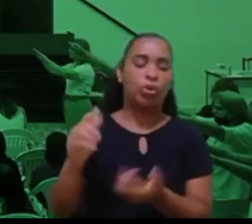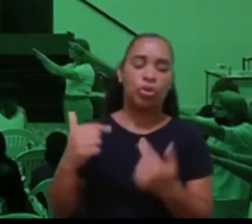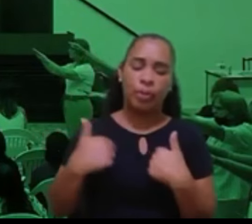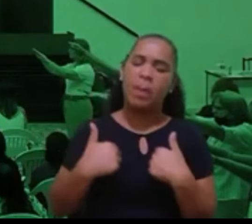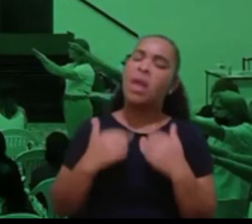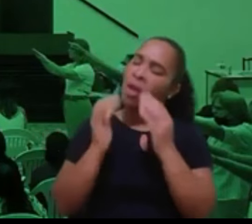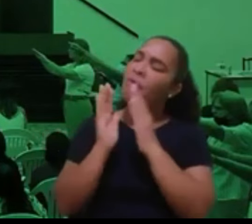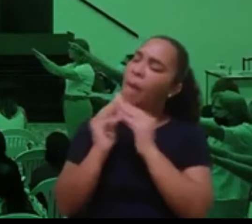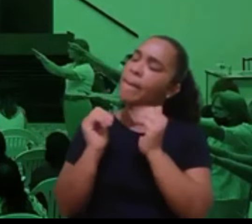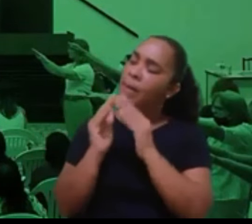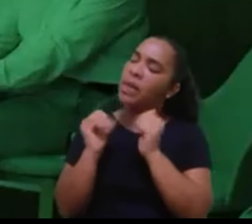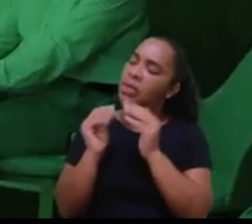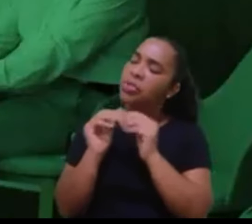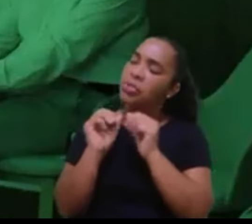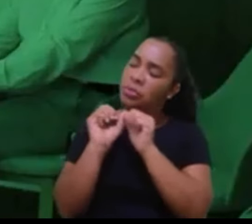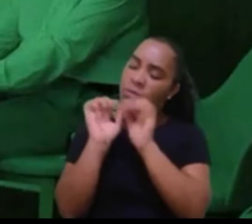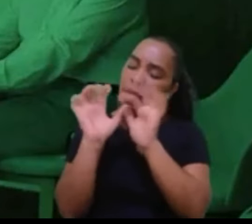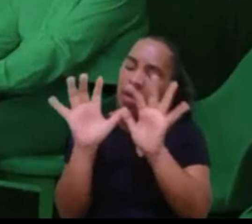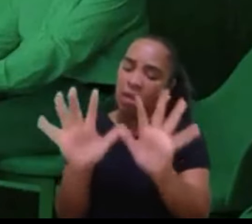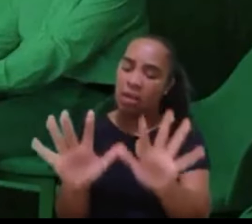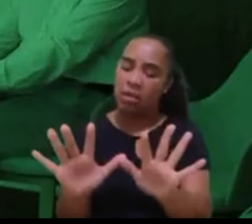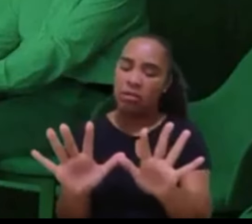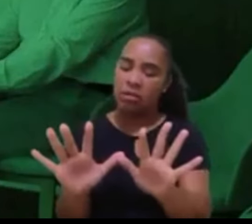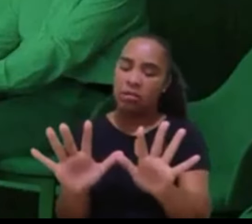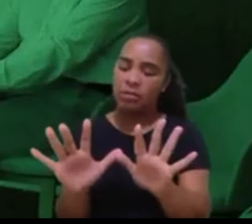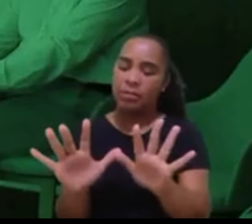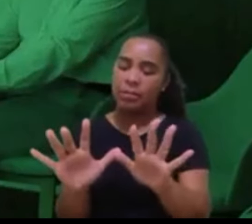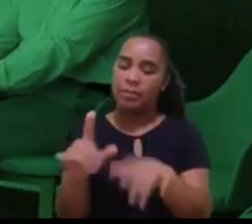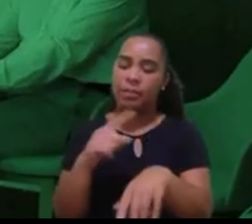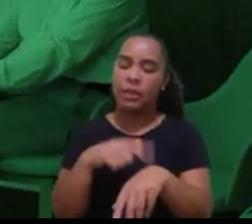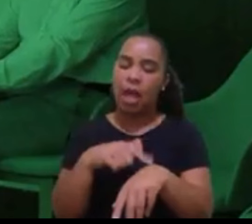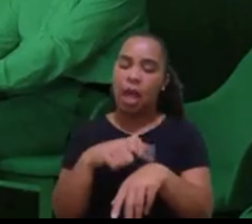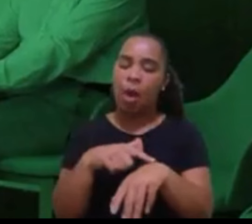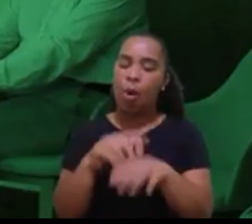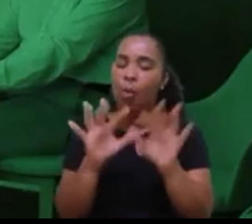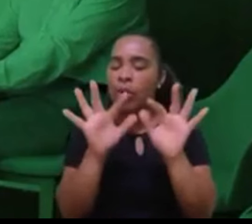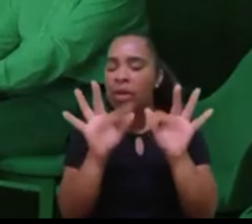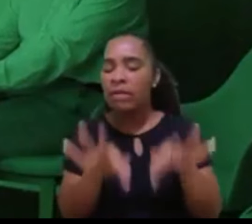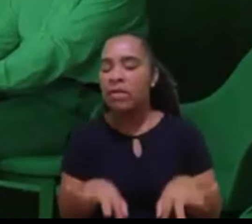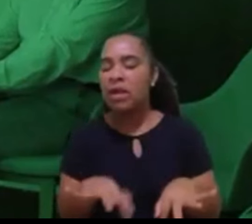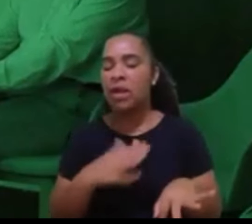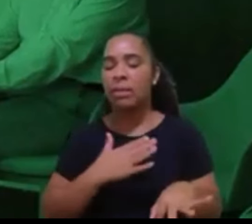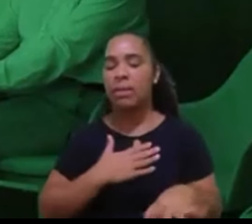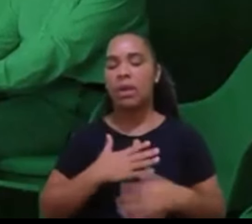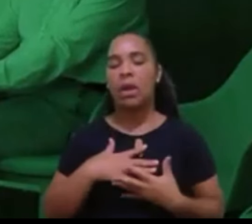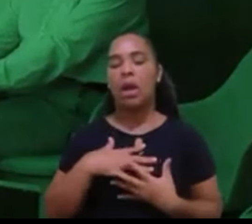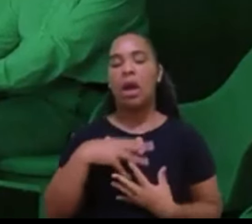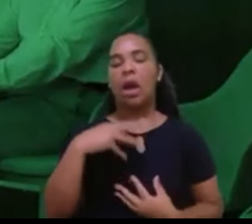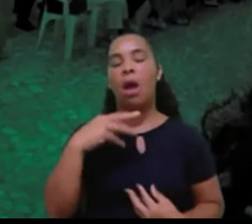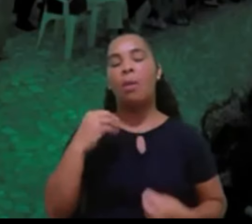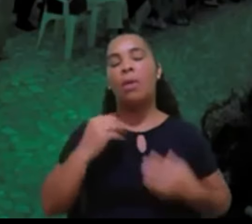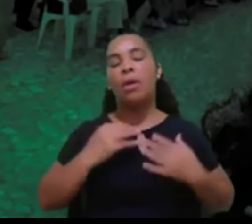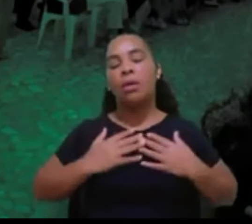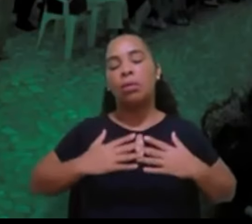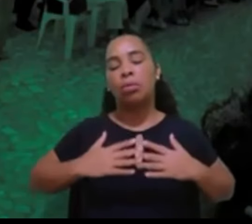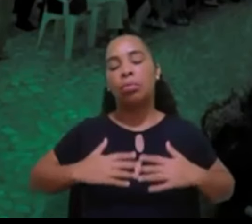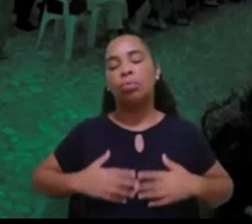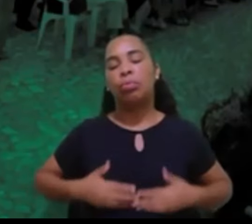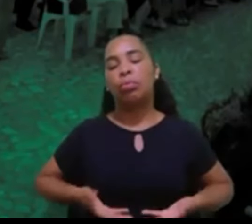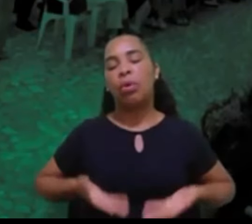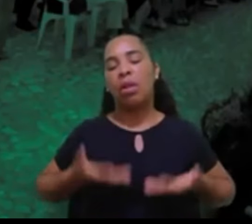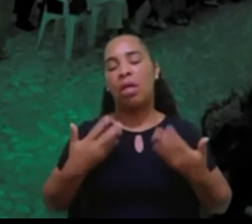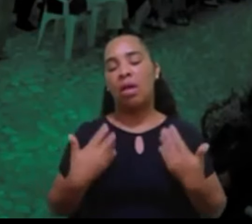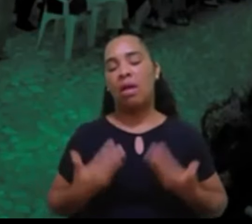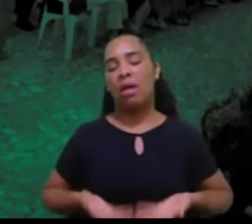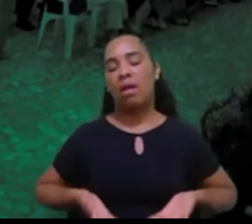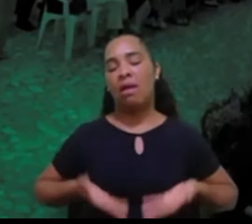saímos daqui com a alma luarizada, com as vibrações